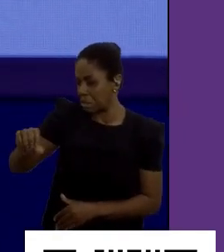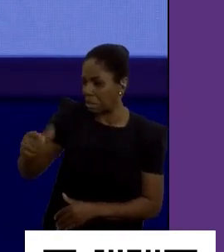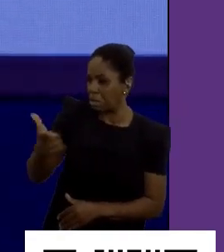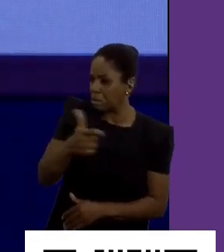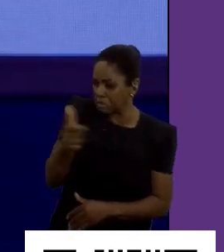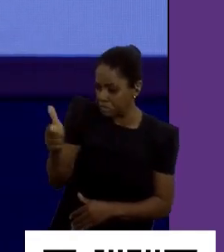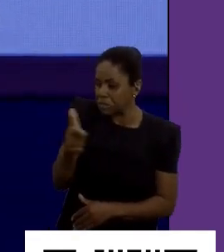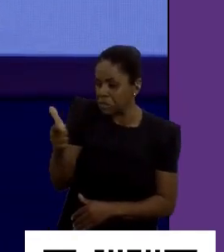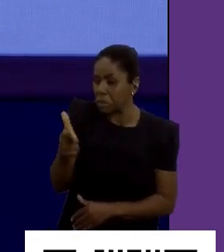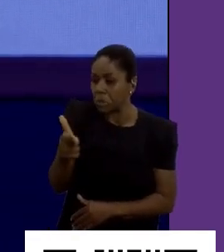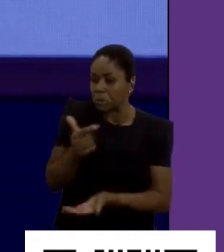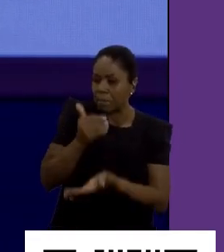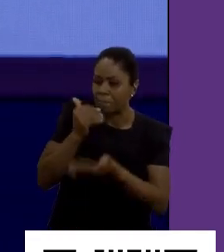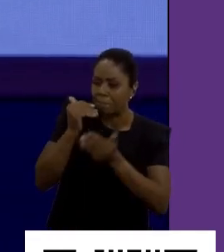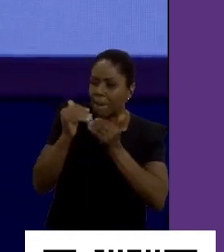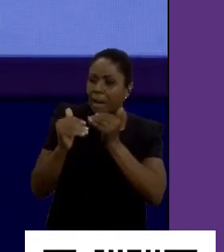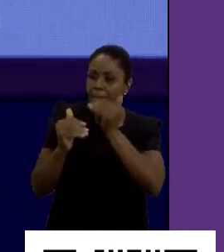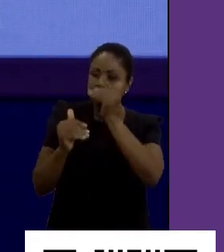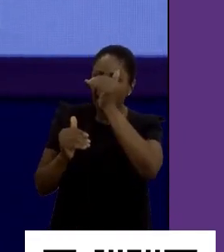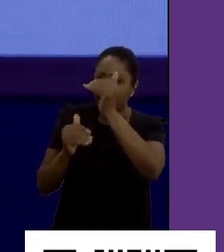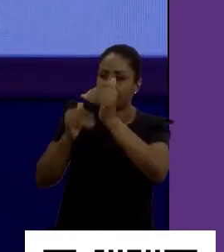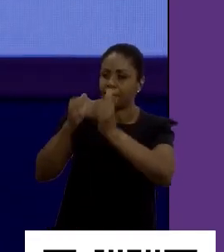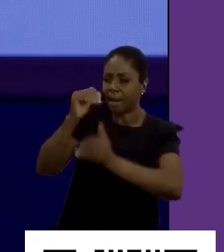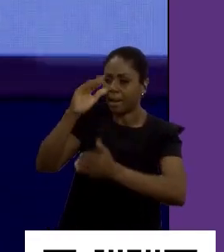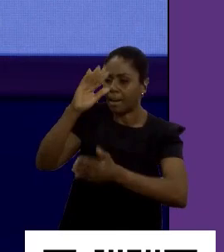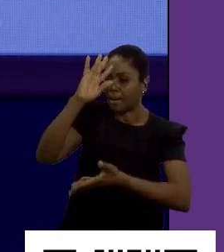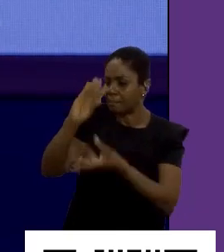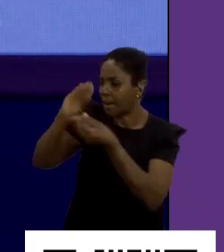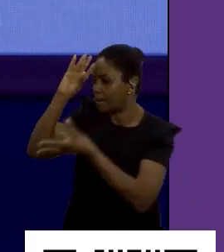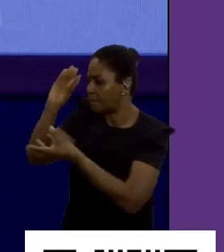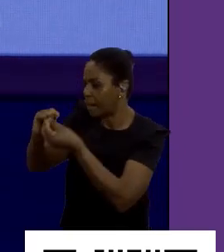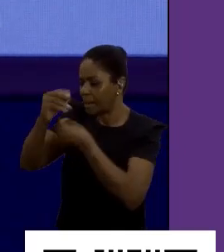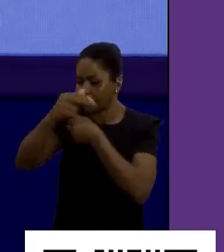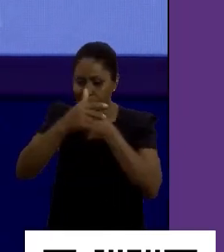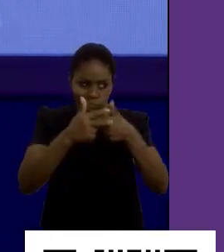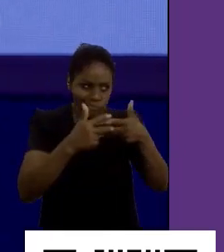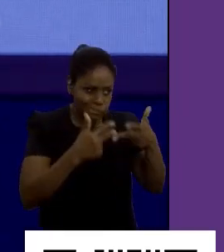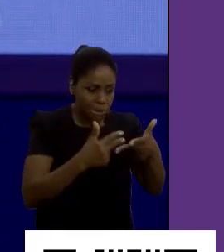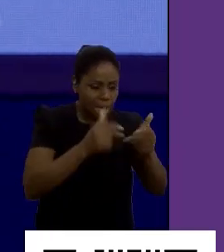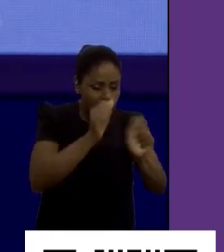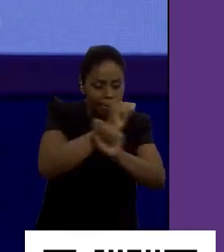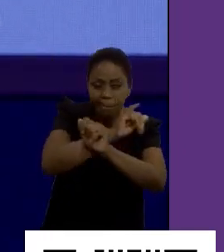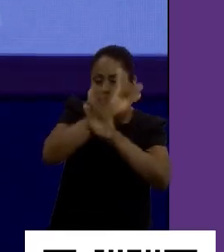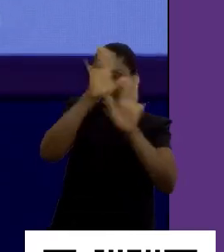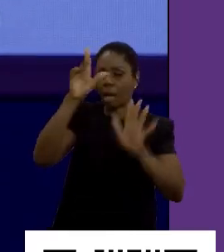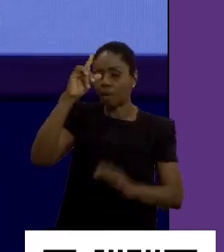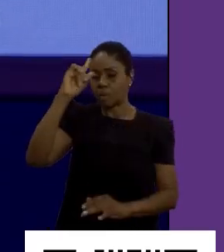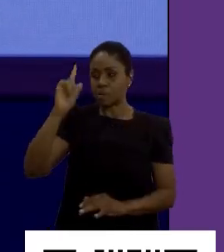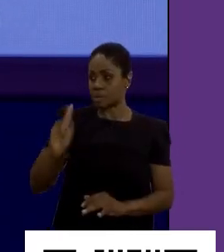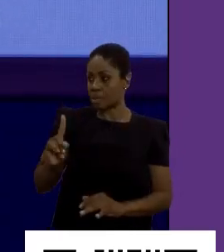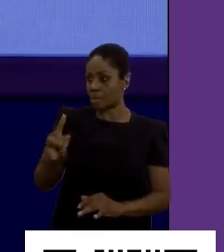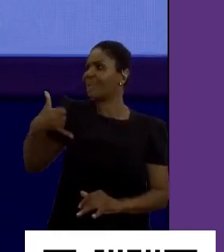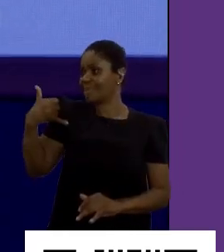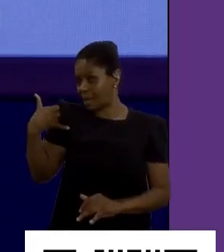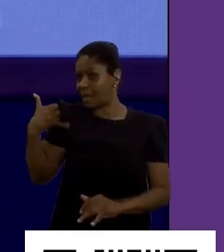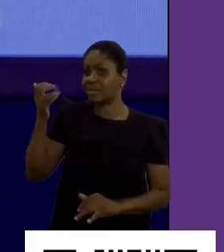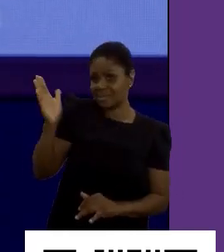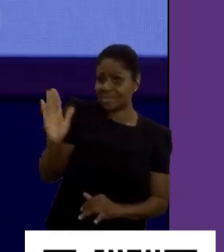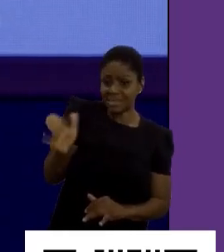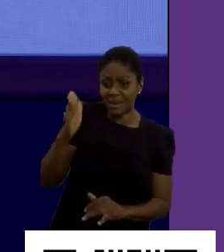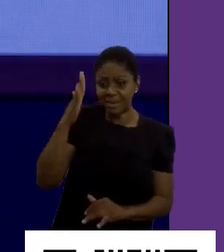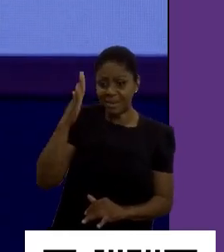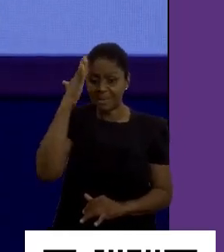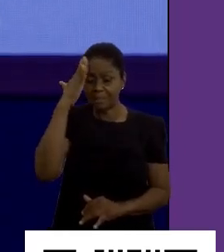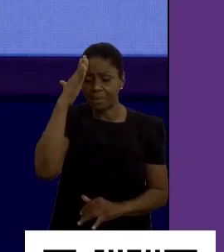ele está ainda num processo de entendimento de muitas coisas. E eu não sei se está claro nessa idade, se nós, nessa idade, sabemos